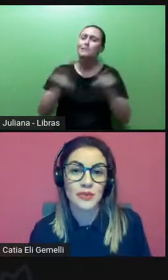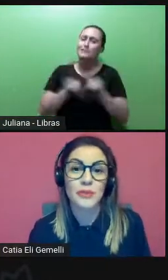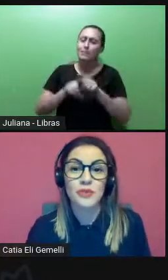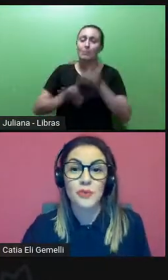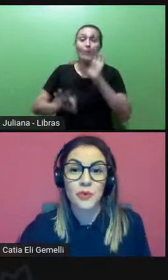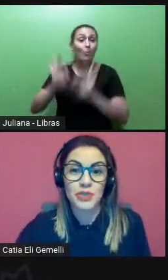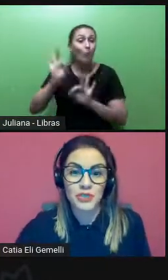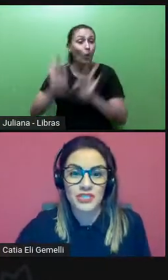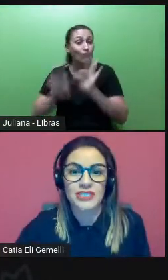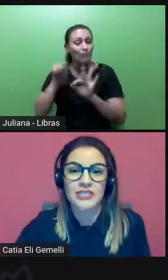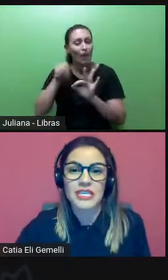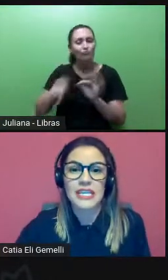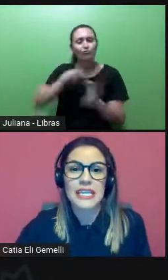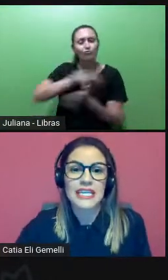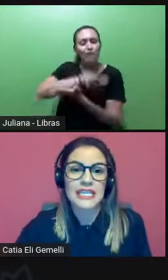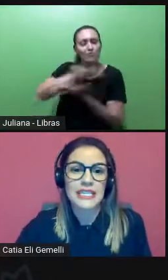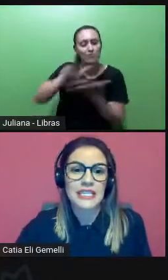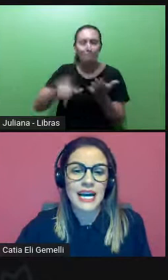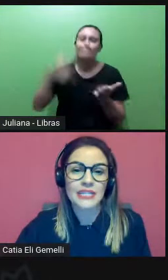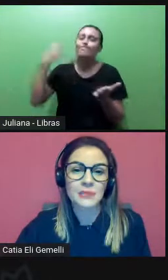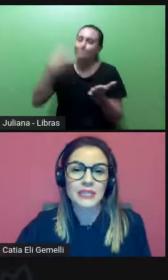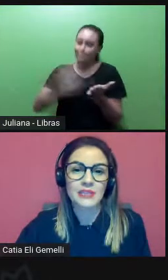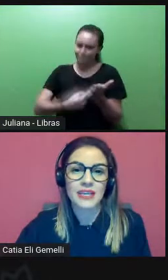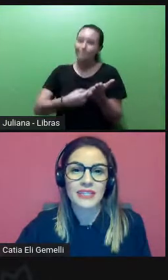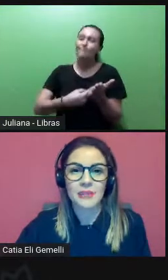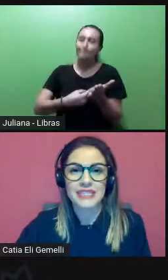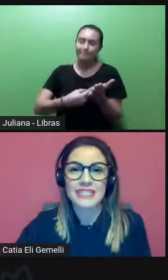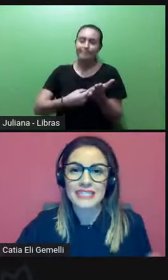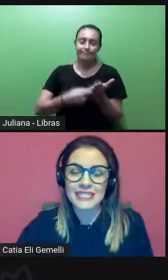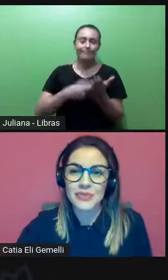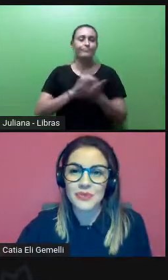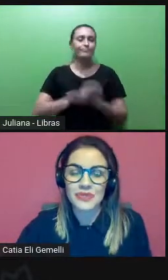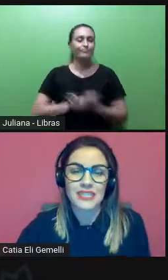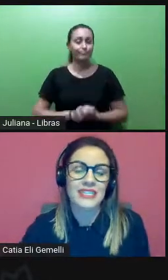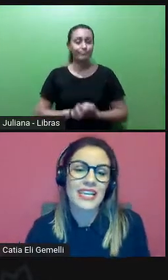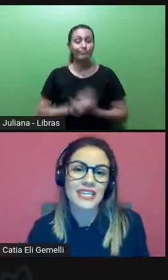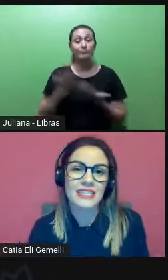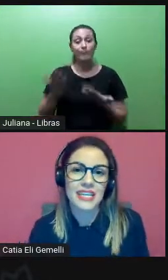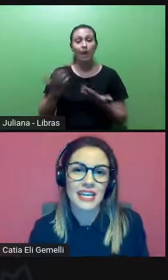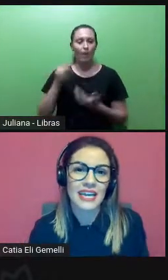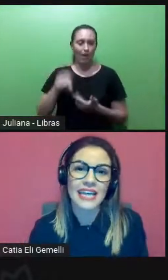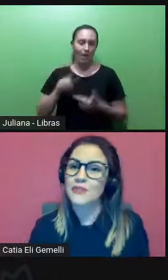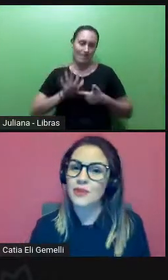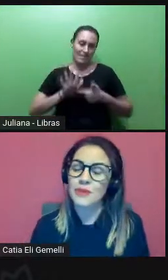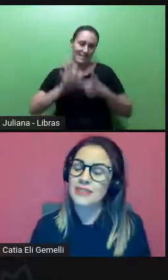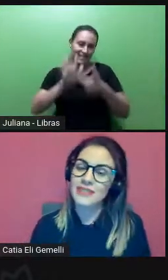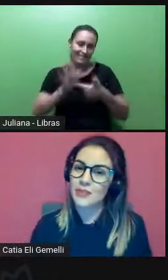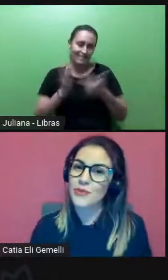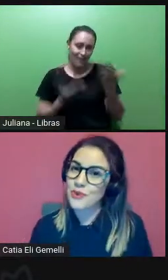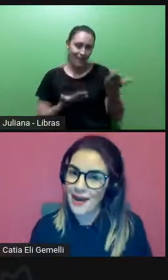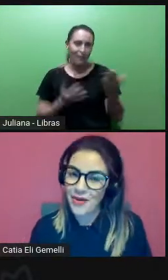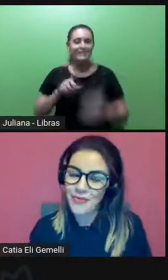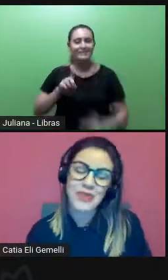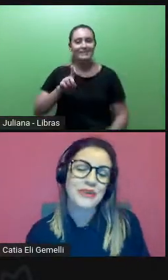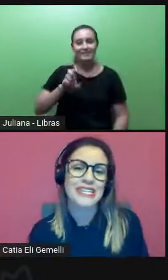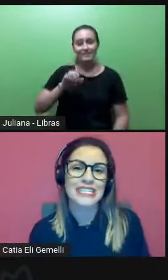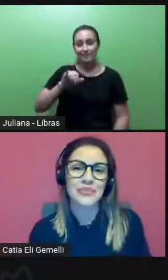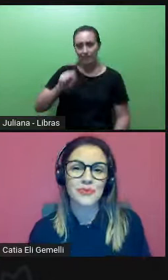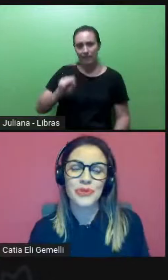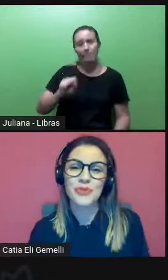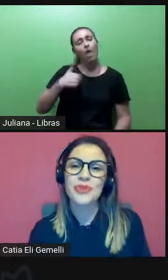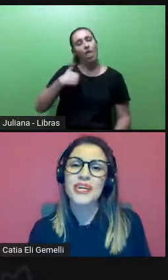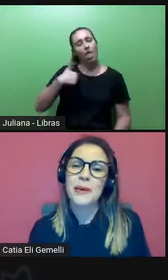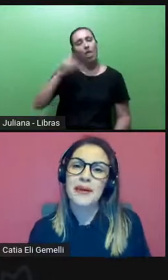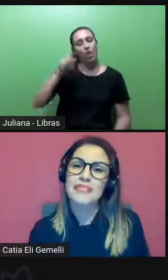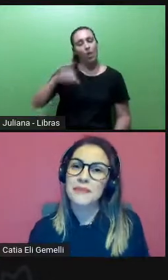de pessoas extremamente comprometidas. E a respeito da apresentação da Deise, essa foi a minha apresentação formal, que eu